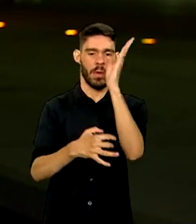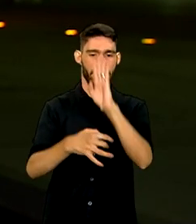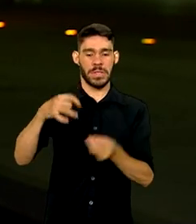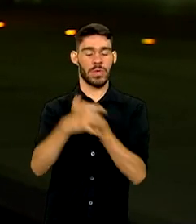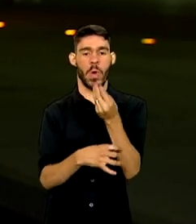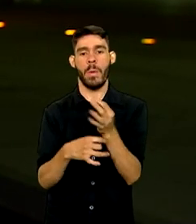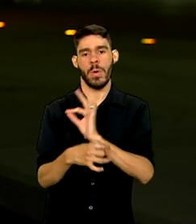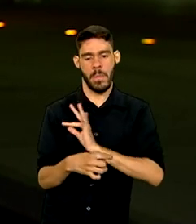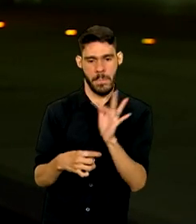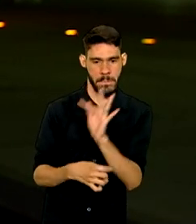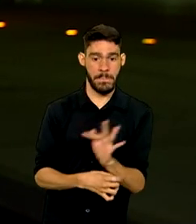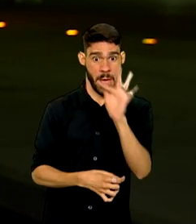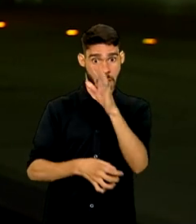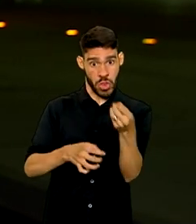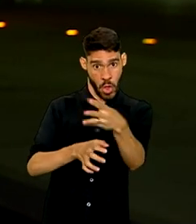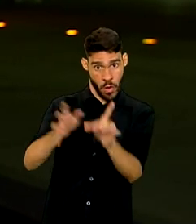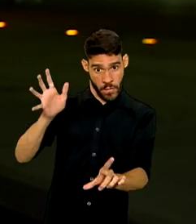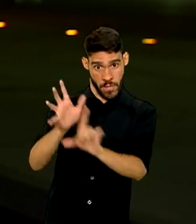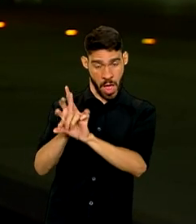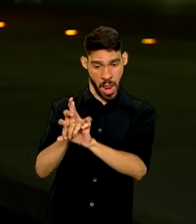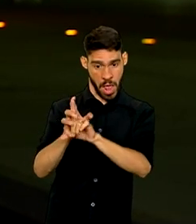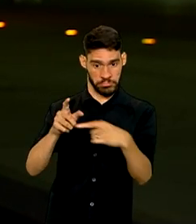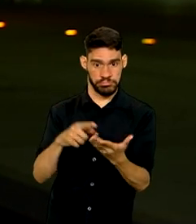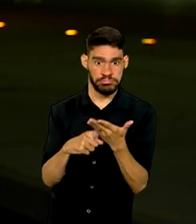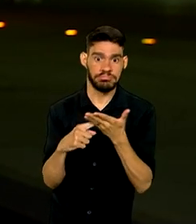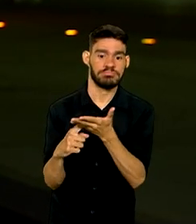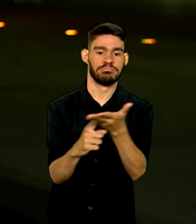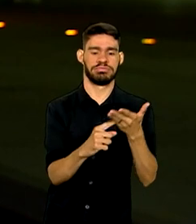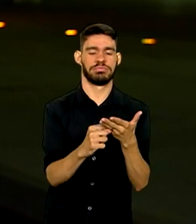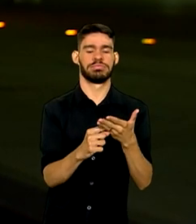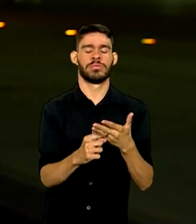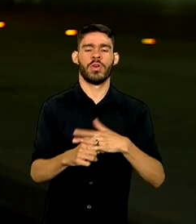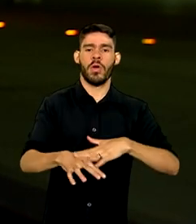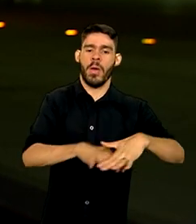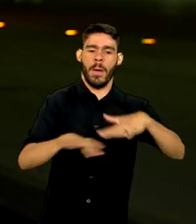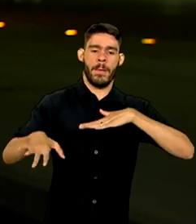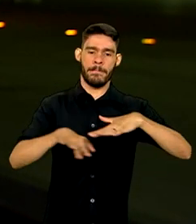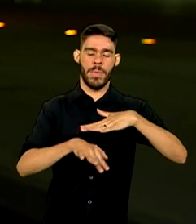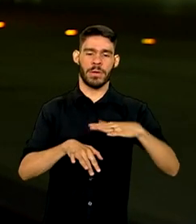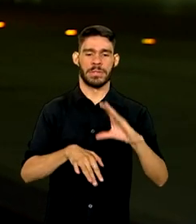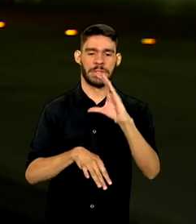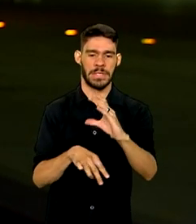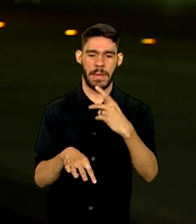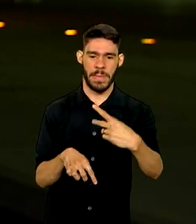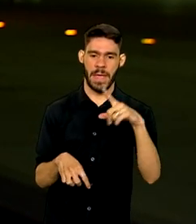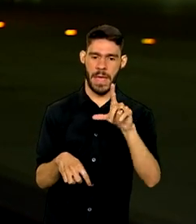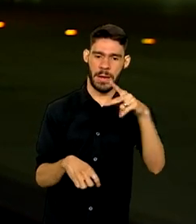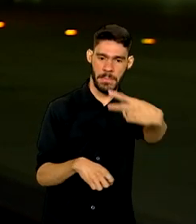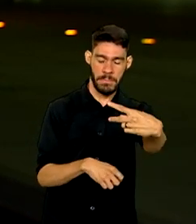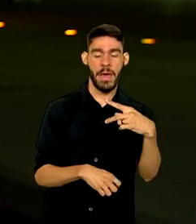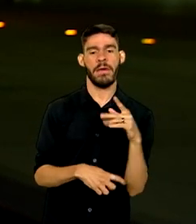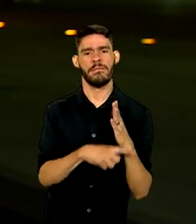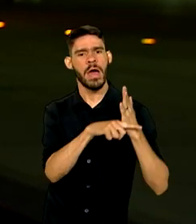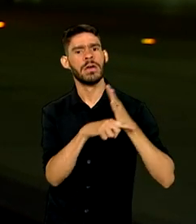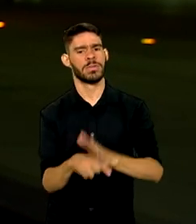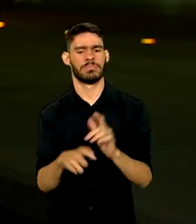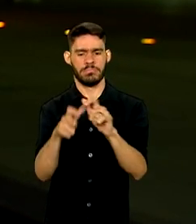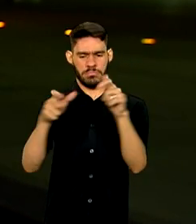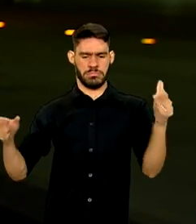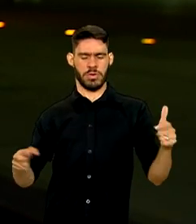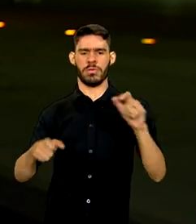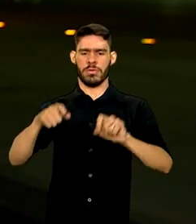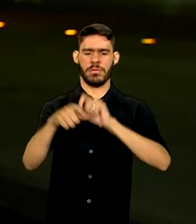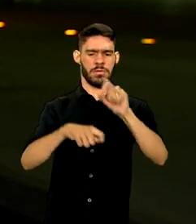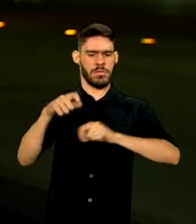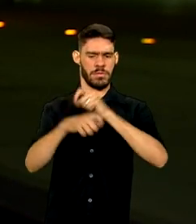Federal. A nova lei faz parte do Acordo sobre Mobilidade da CPLP e deve ajudar a expandir ainda